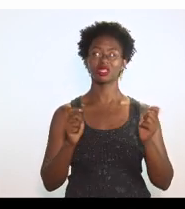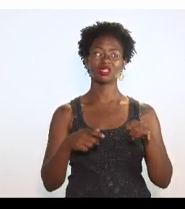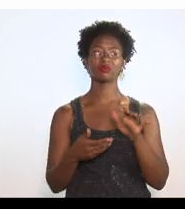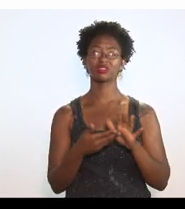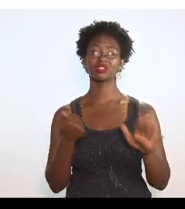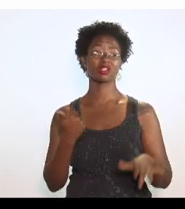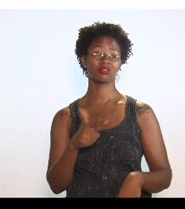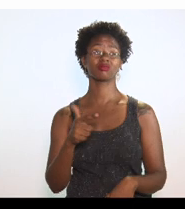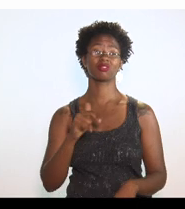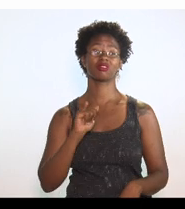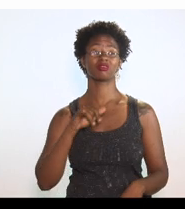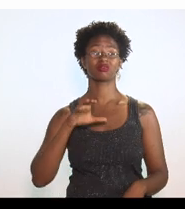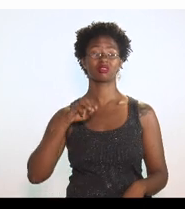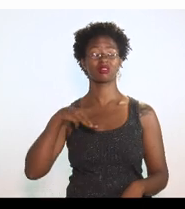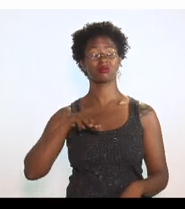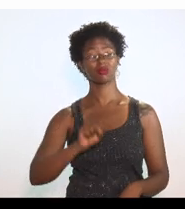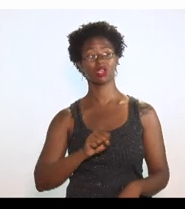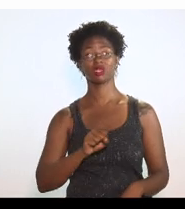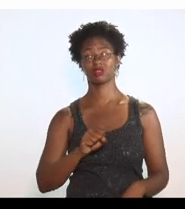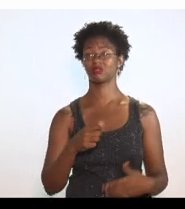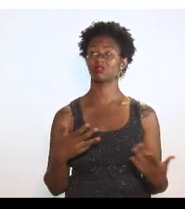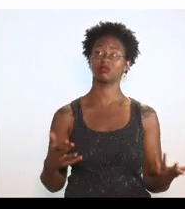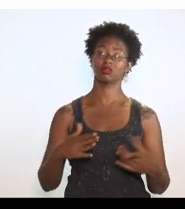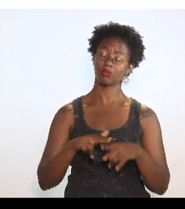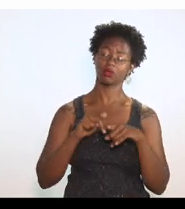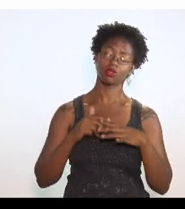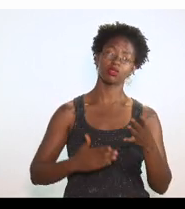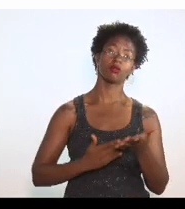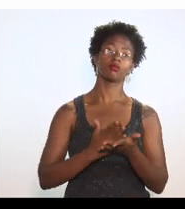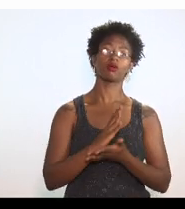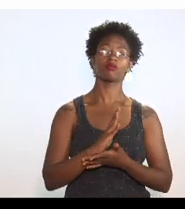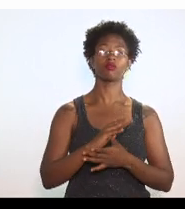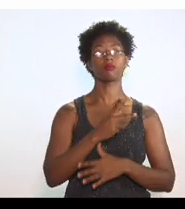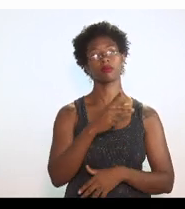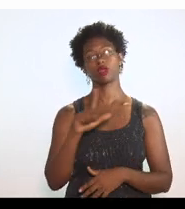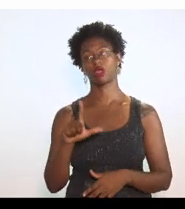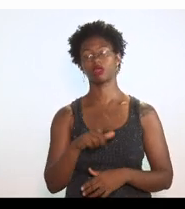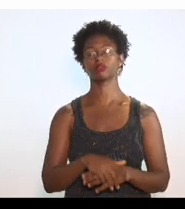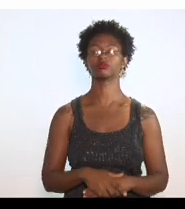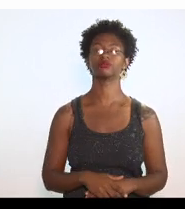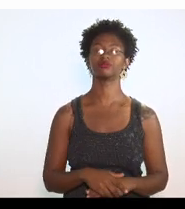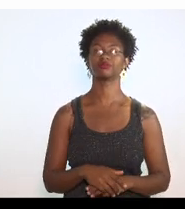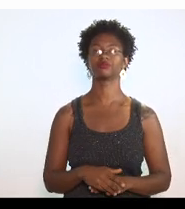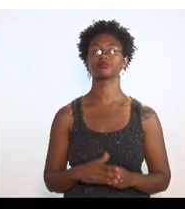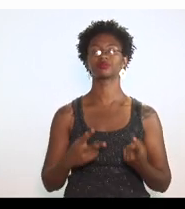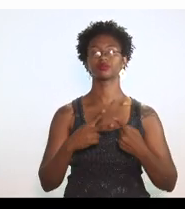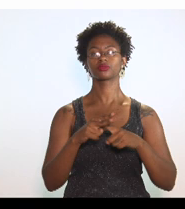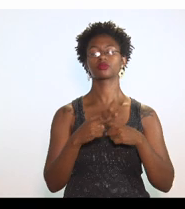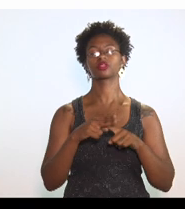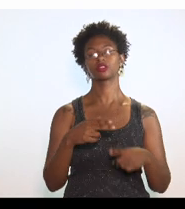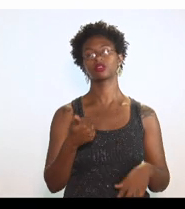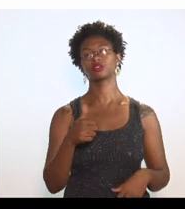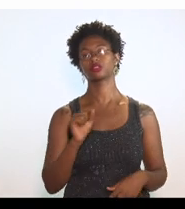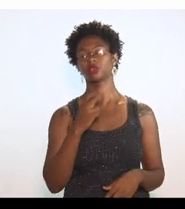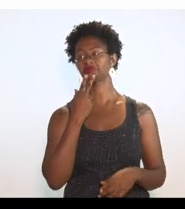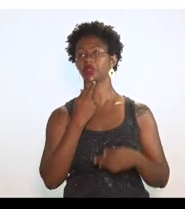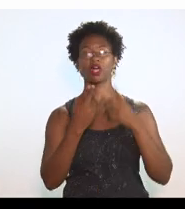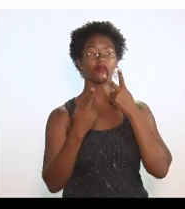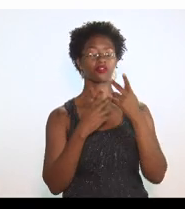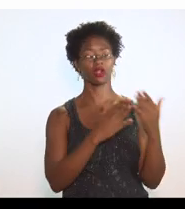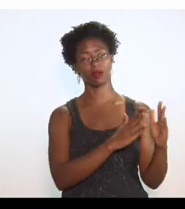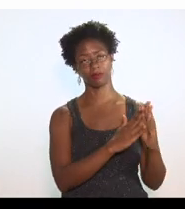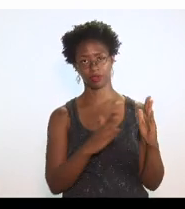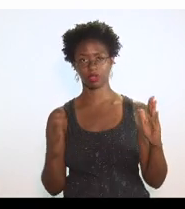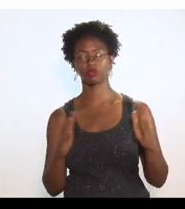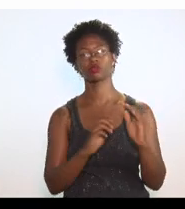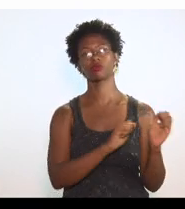em CMS que deixou de ser pago em razão da aprovação desse projeto de lei. A emenda 18, ela diz que durante a pandemia as